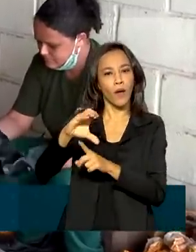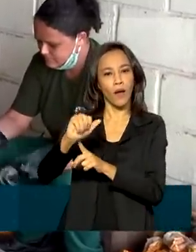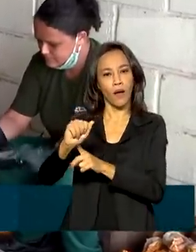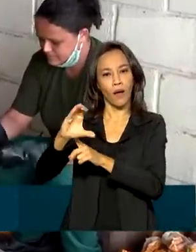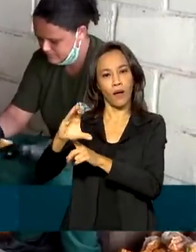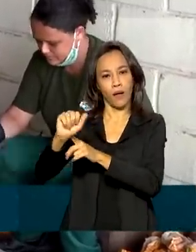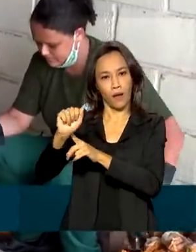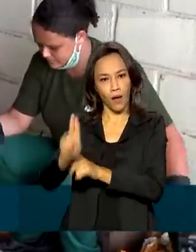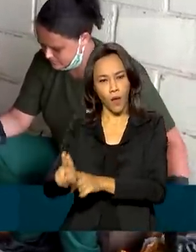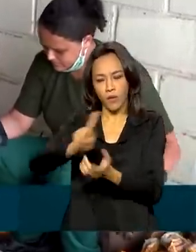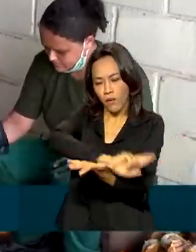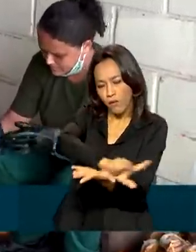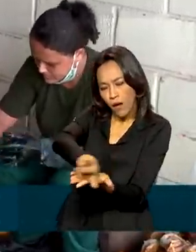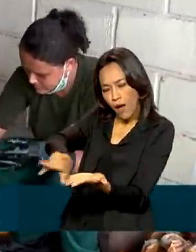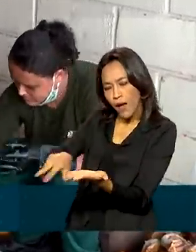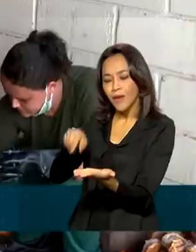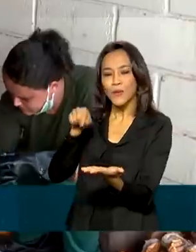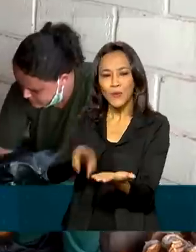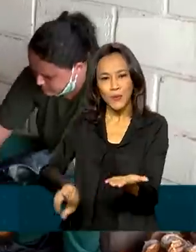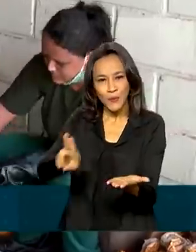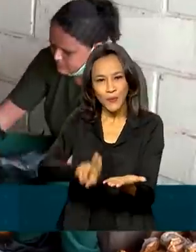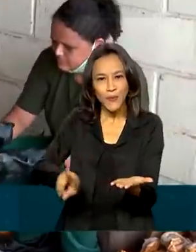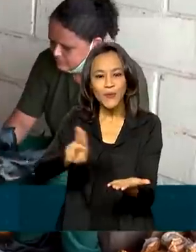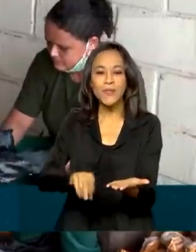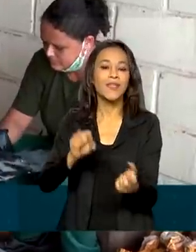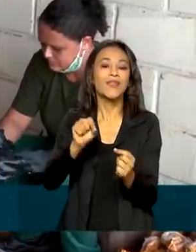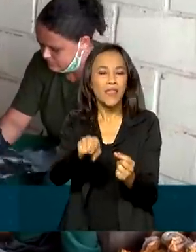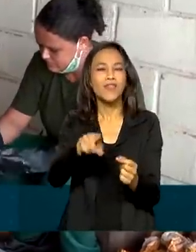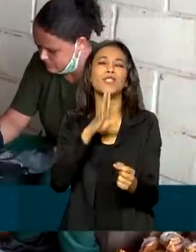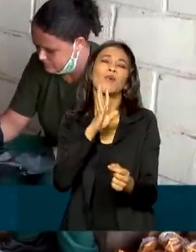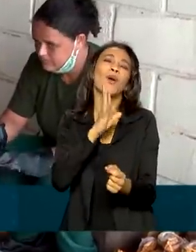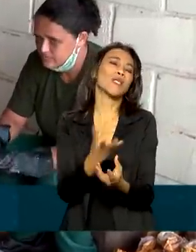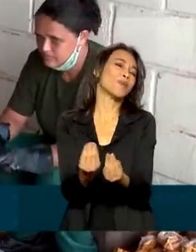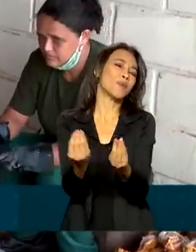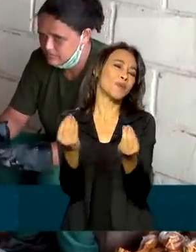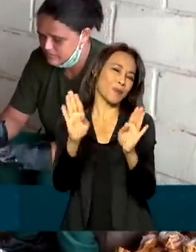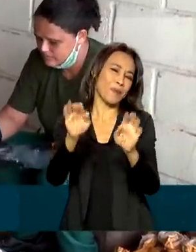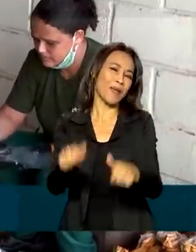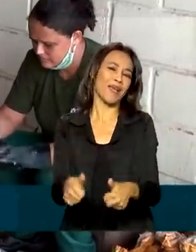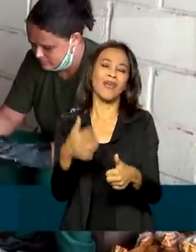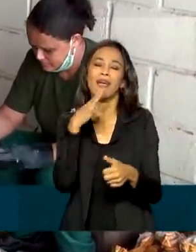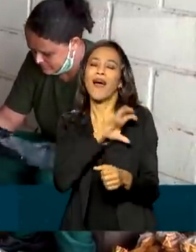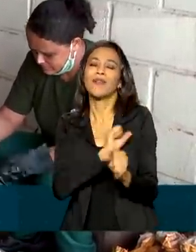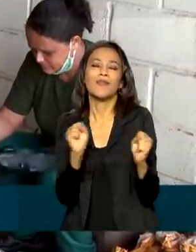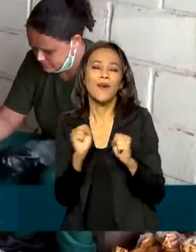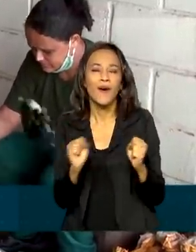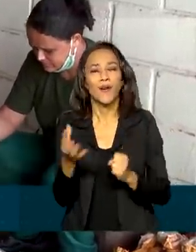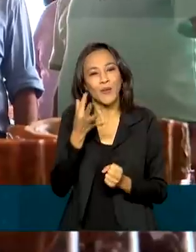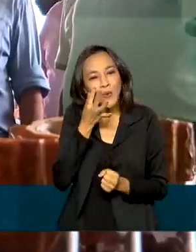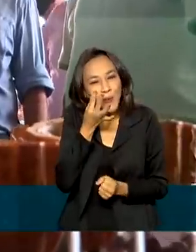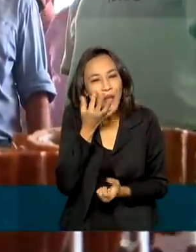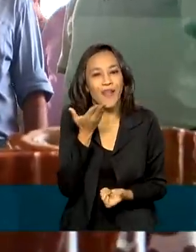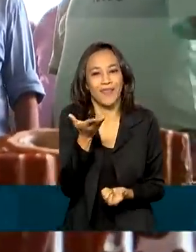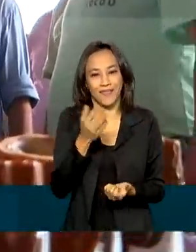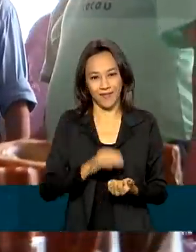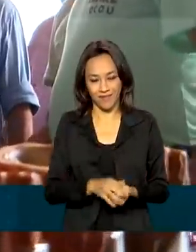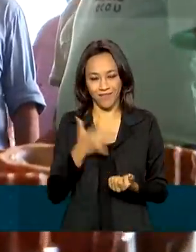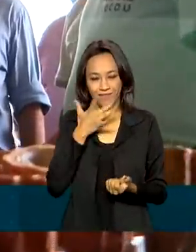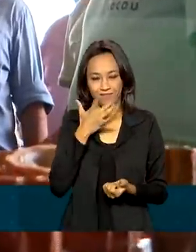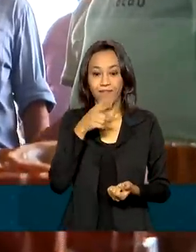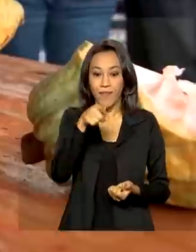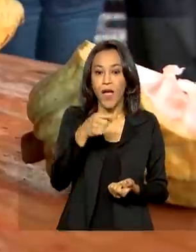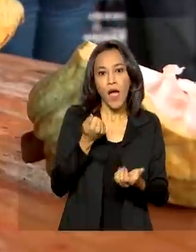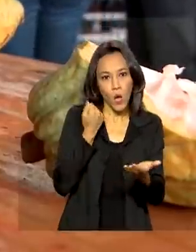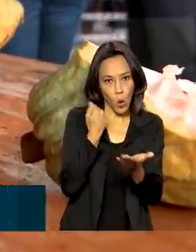e produzem vários tipos de derivados, inclusive um que a gente conhece muito bem e adora, o chocolate. O cacau